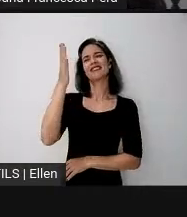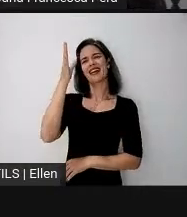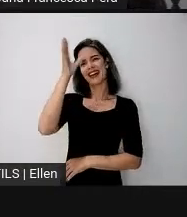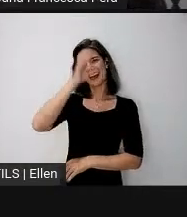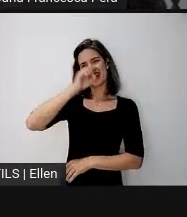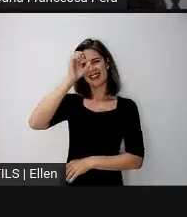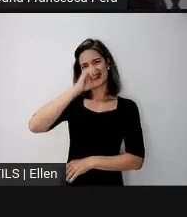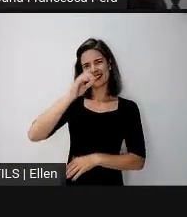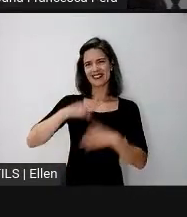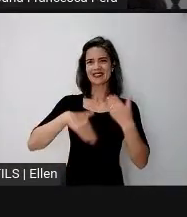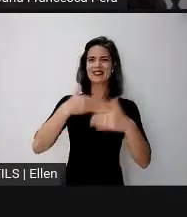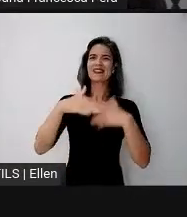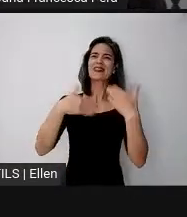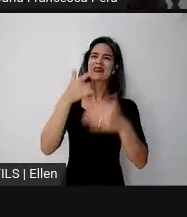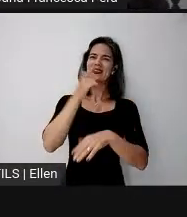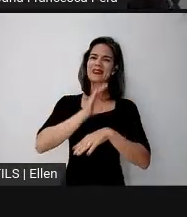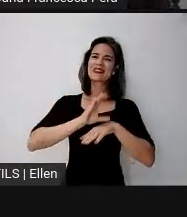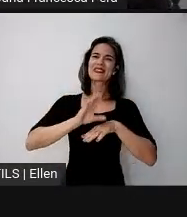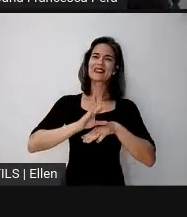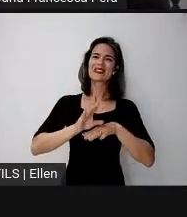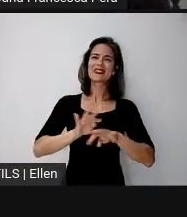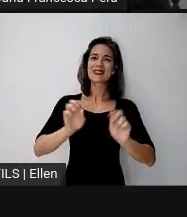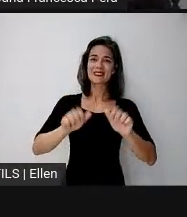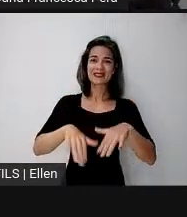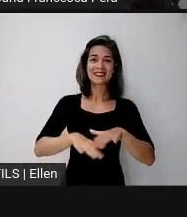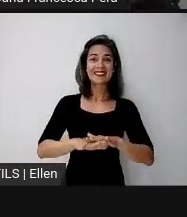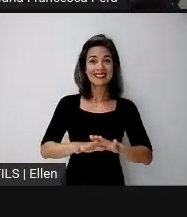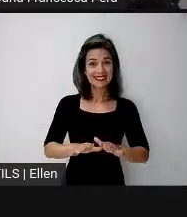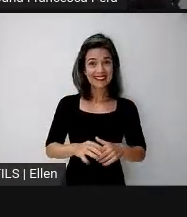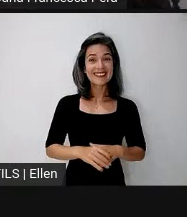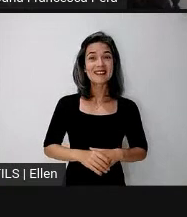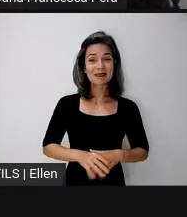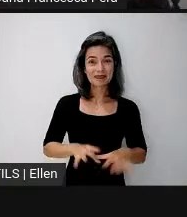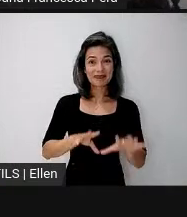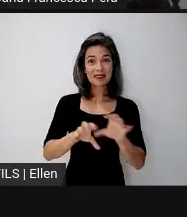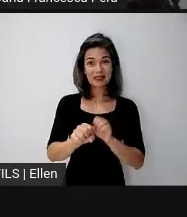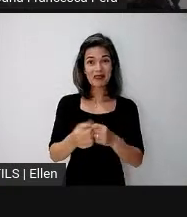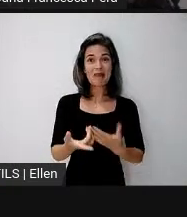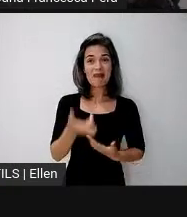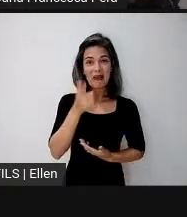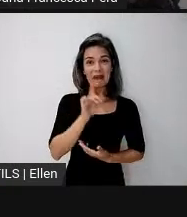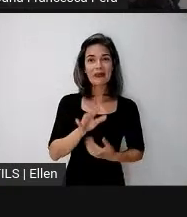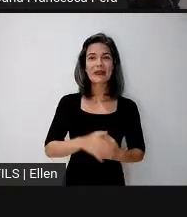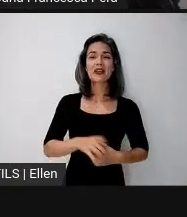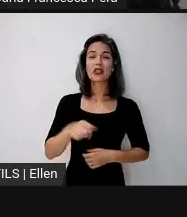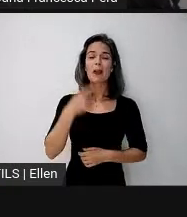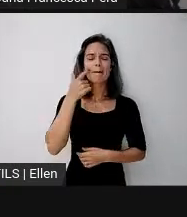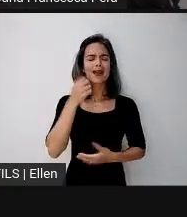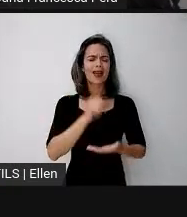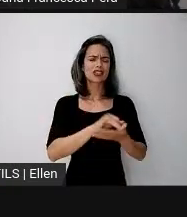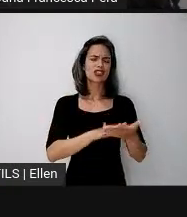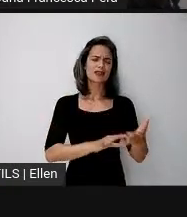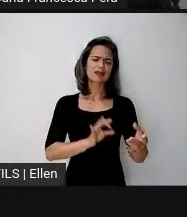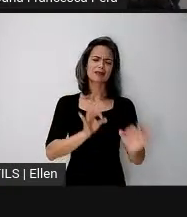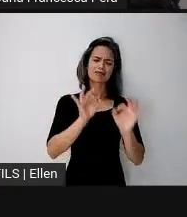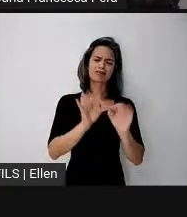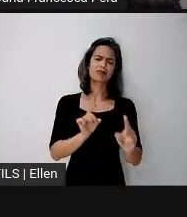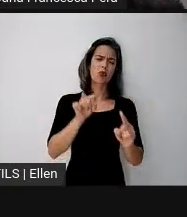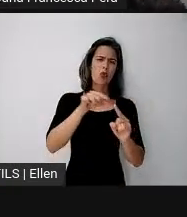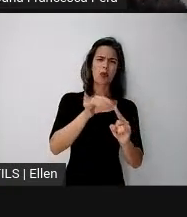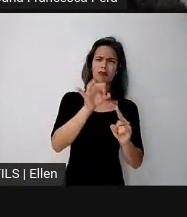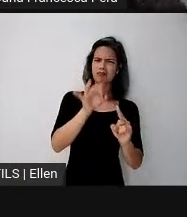concluir esse curso, né? nós estamos pensando em atividades objetivas, né? E estamos